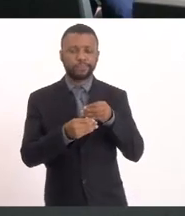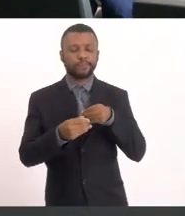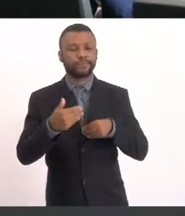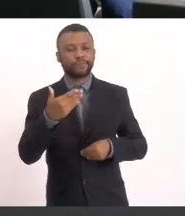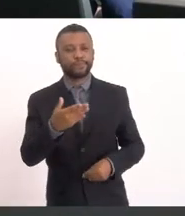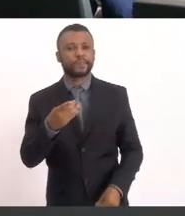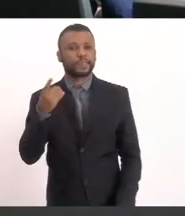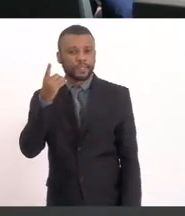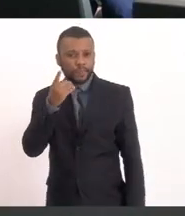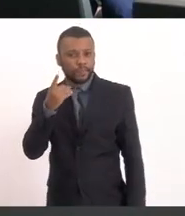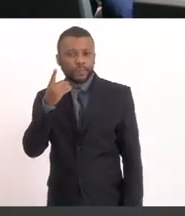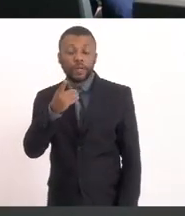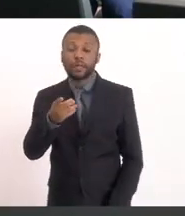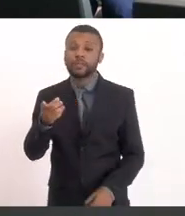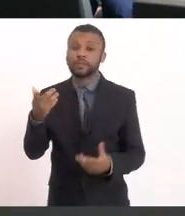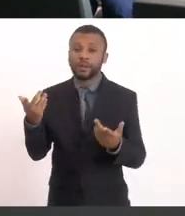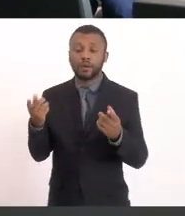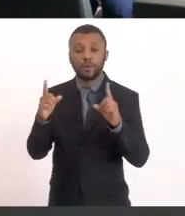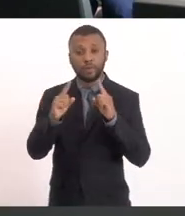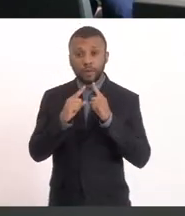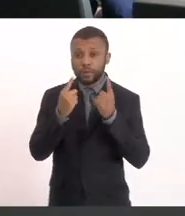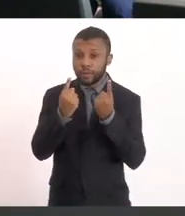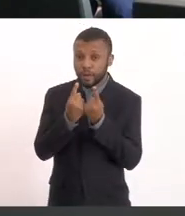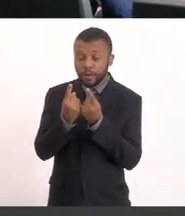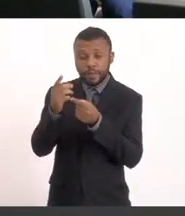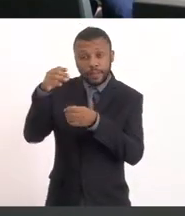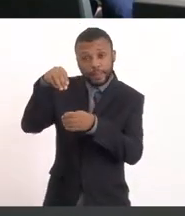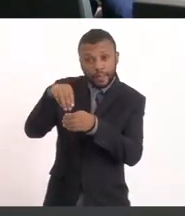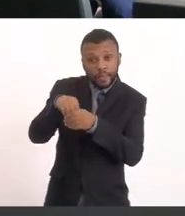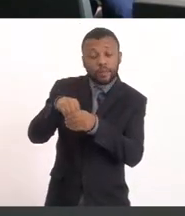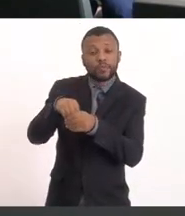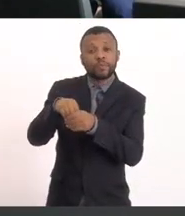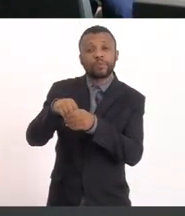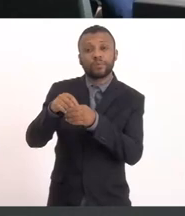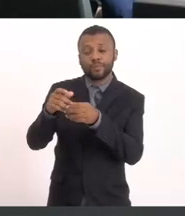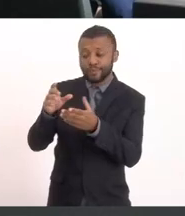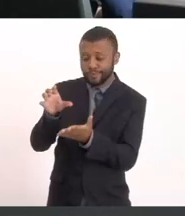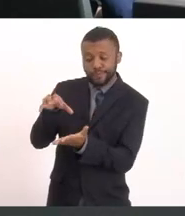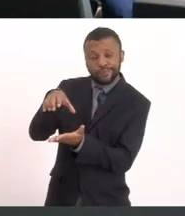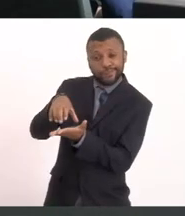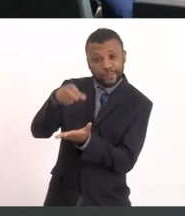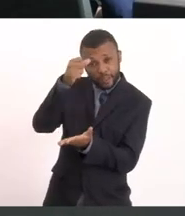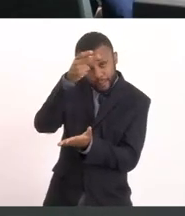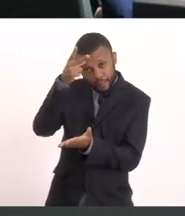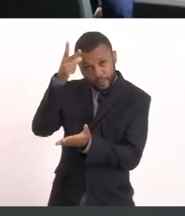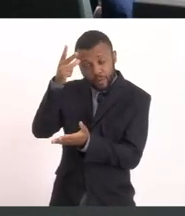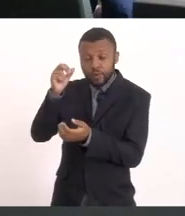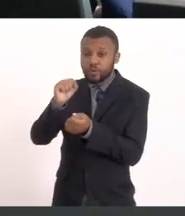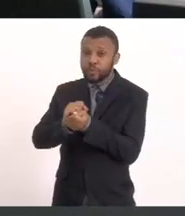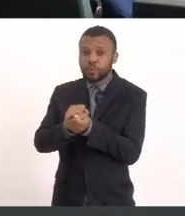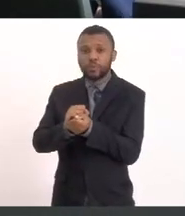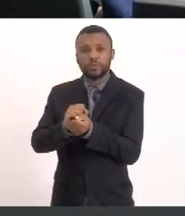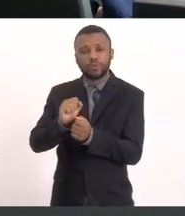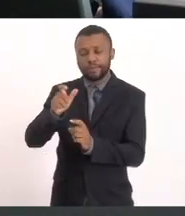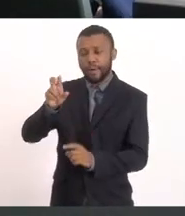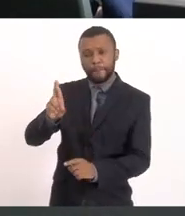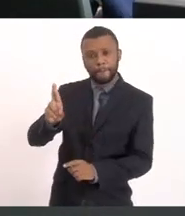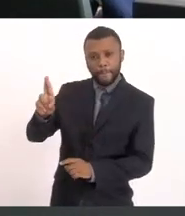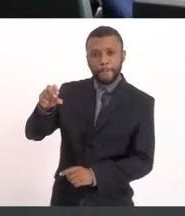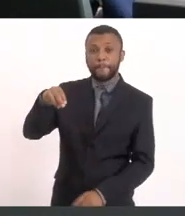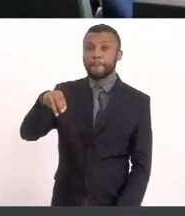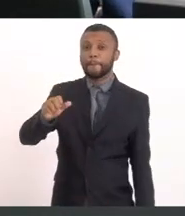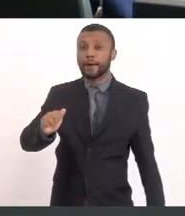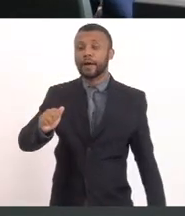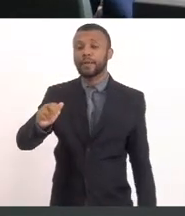Em reunião Realizada no gabinete Da Prefeitura Assumido pela Prefeita Do Saquarema Manuela Pérez